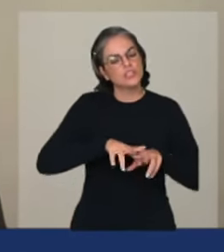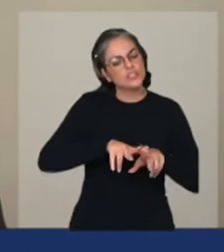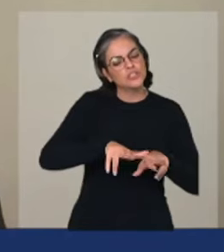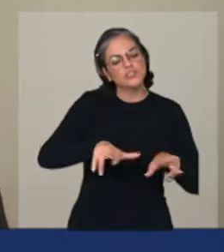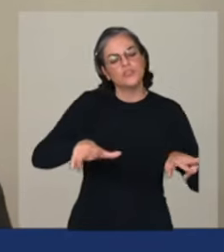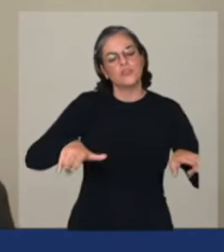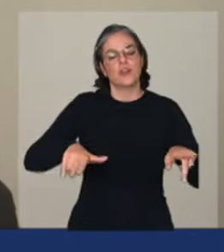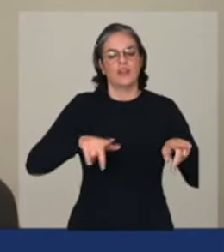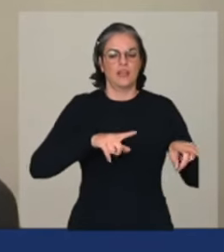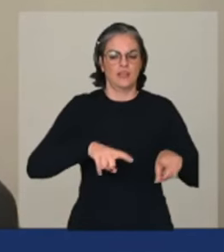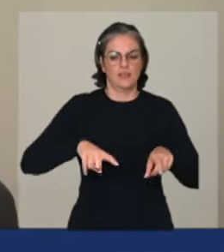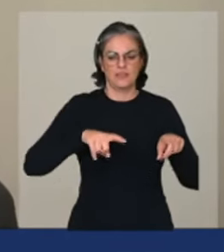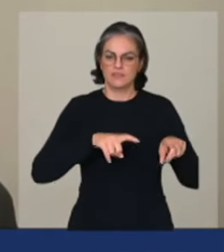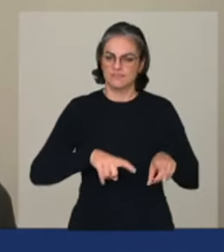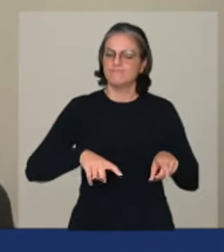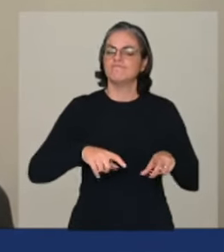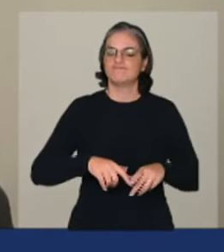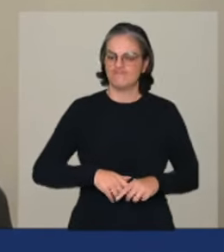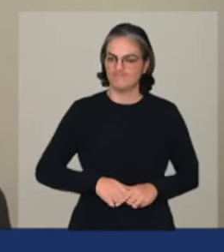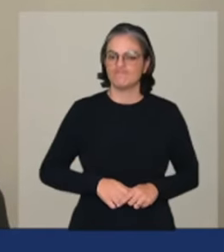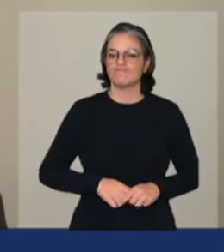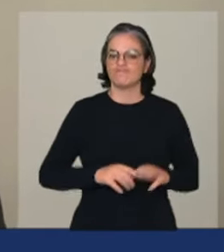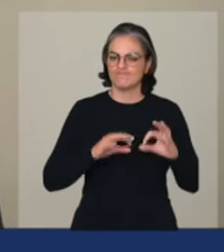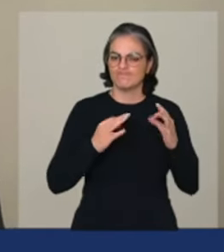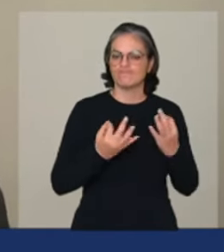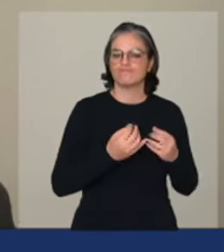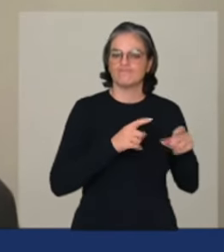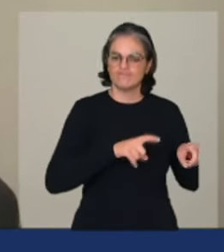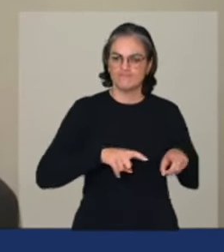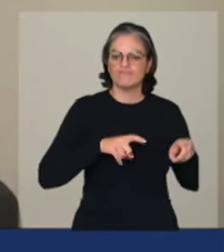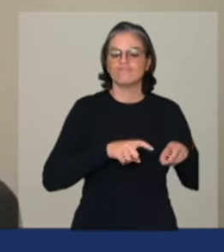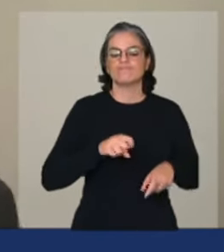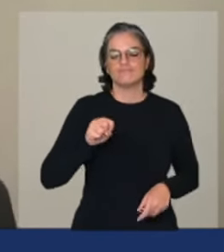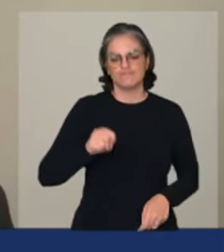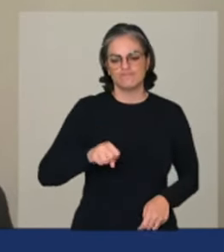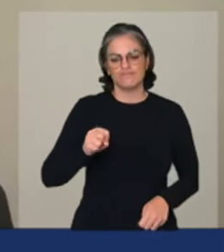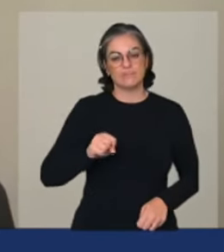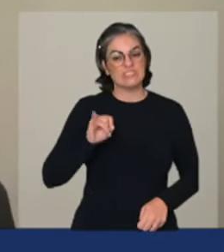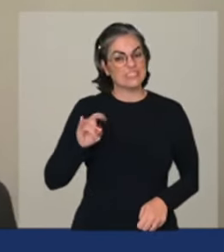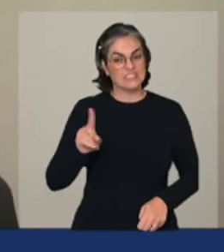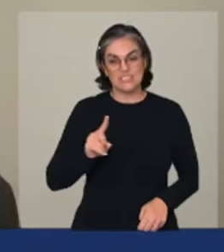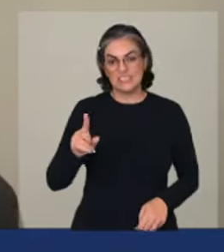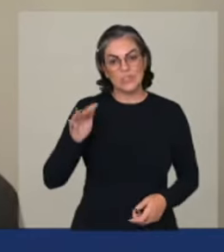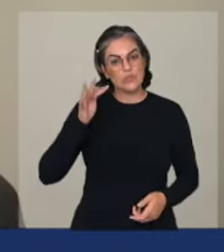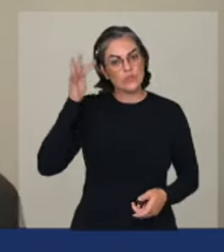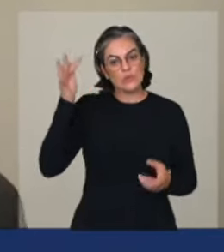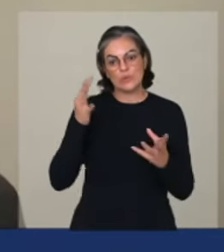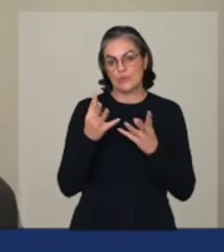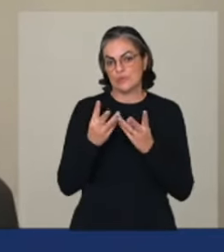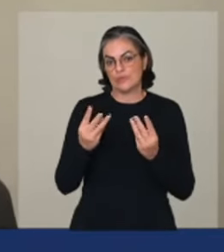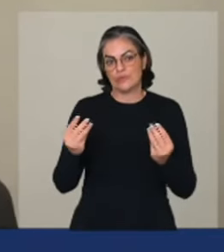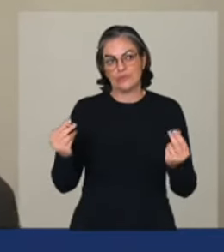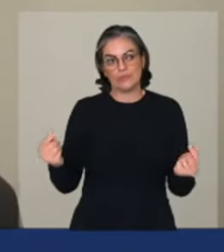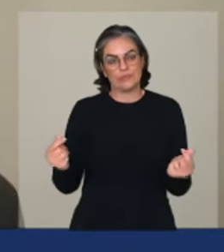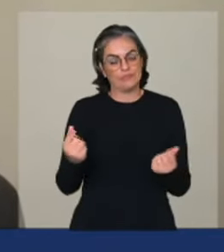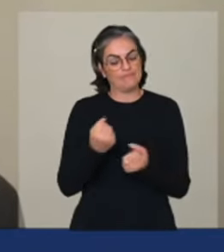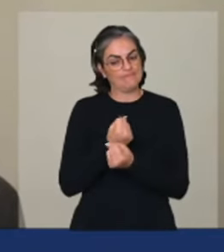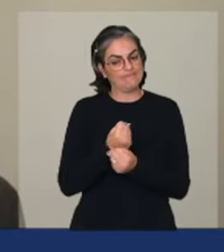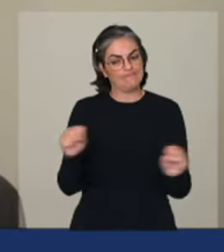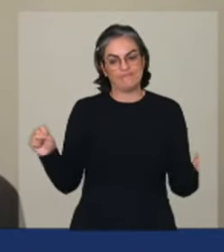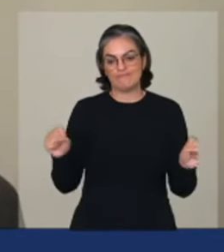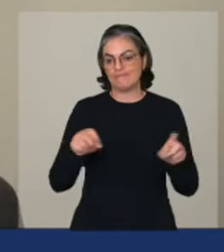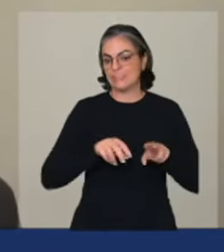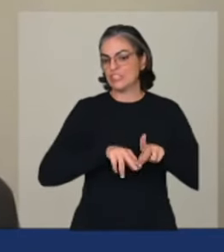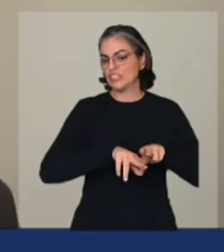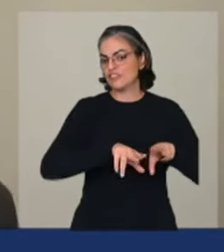do mundo da agricultura familiar e camponesa senão não terá futuro não terá possibilidade da diversidade